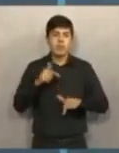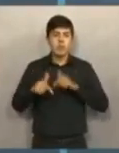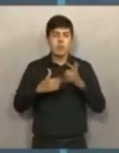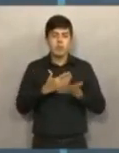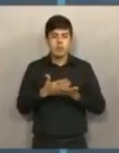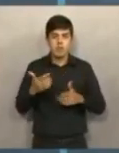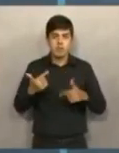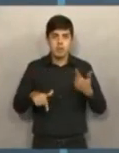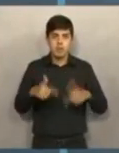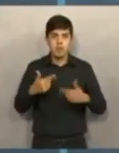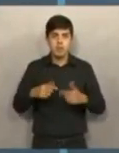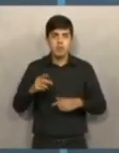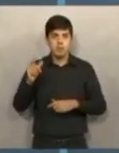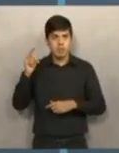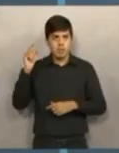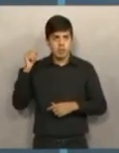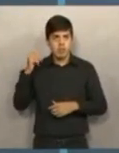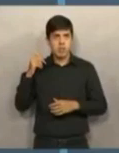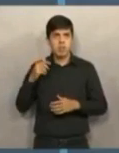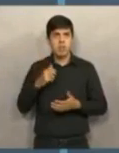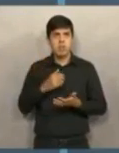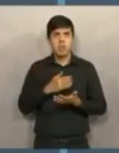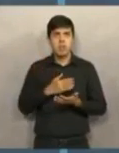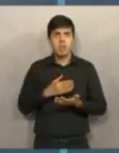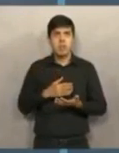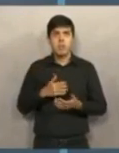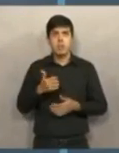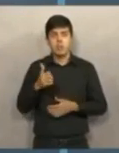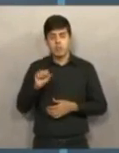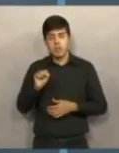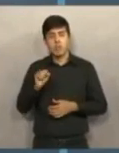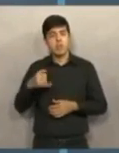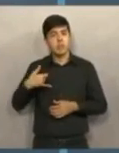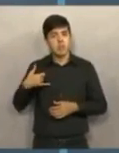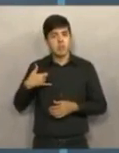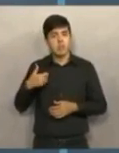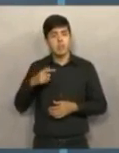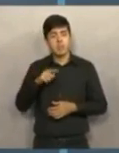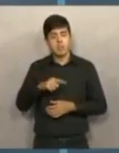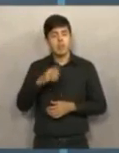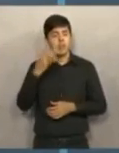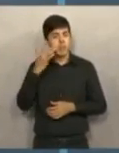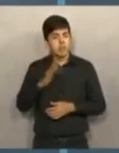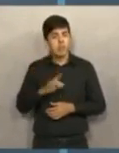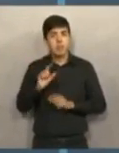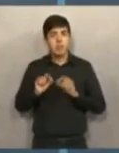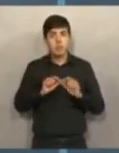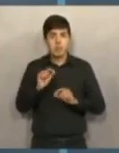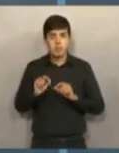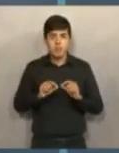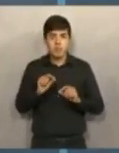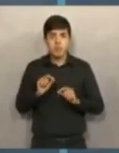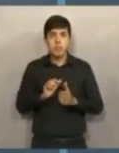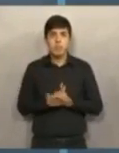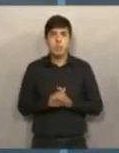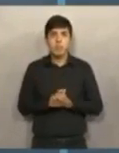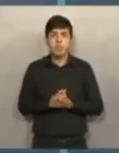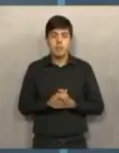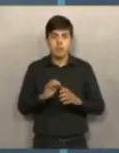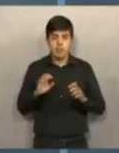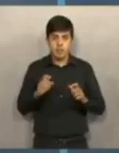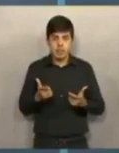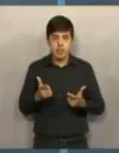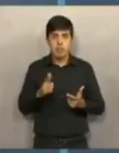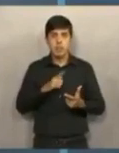trabalhar. E foi muito tempo. Foi que eu comecei a trabalhar antes dos 18 anos. O senhor talvez não saiba que, claro,